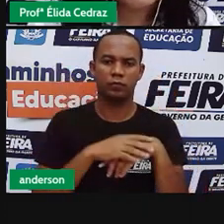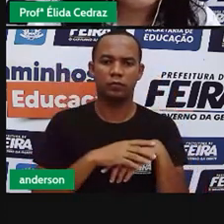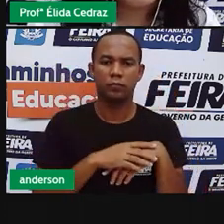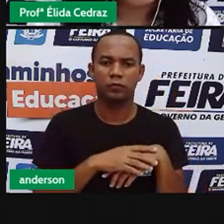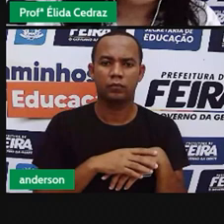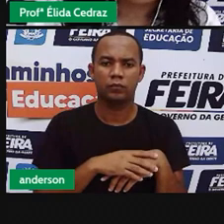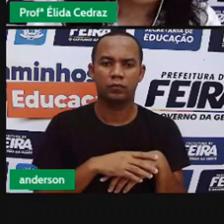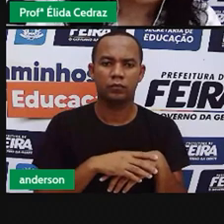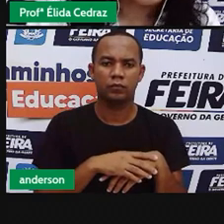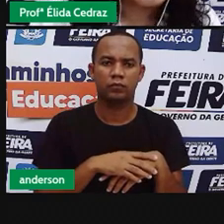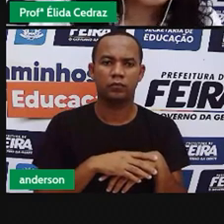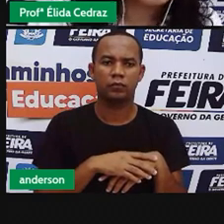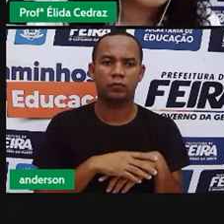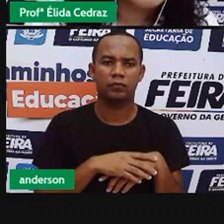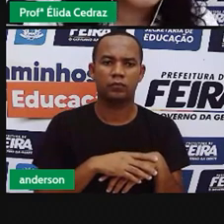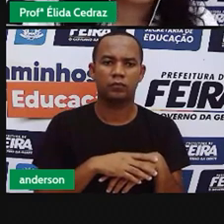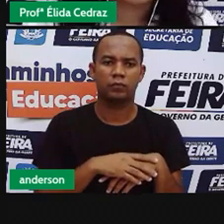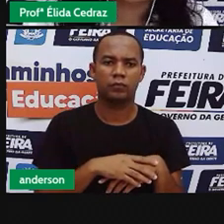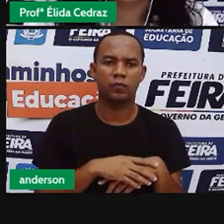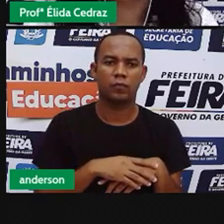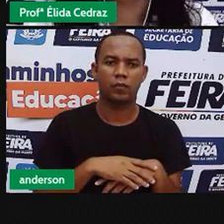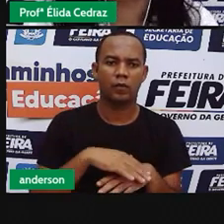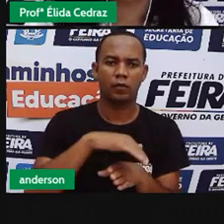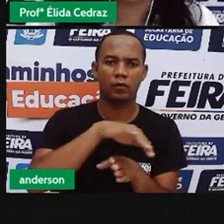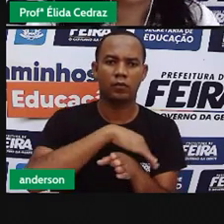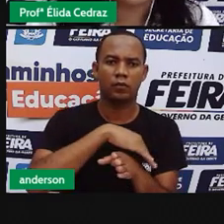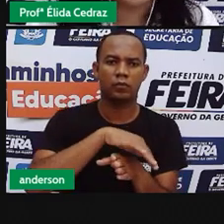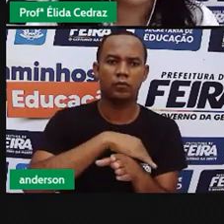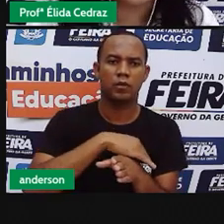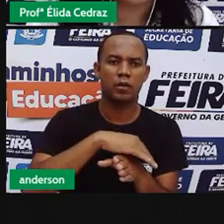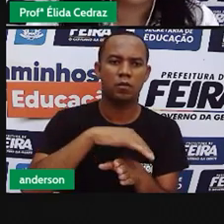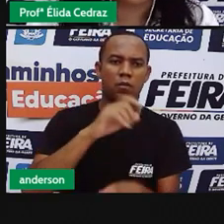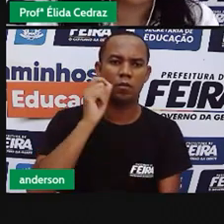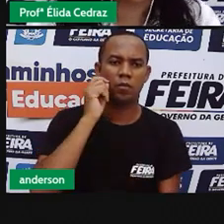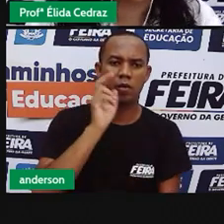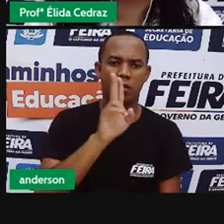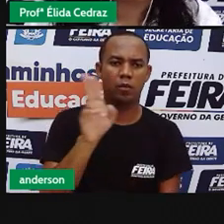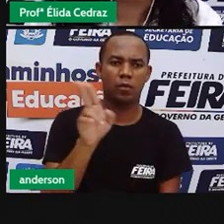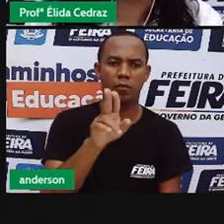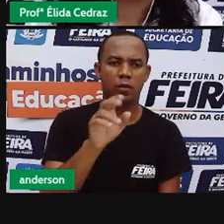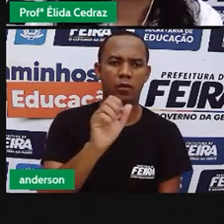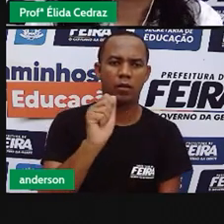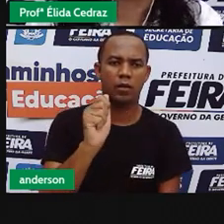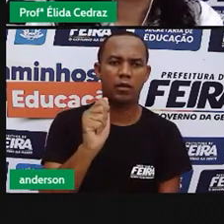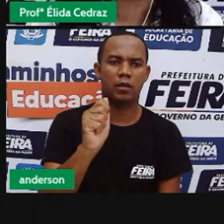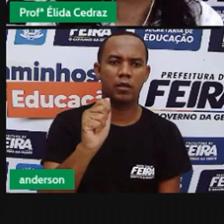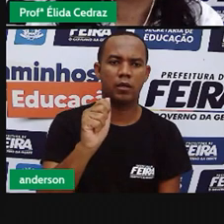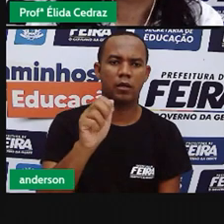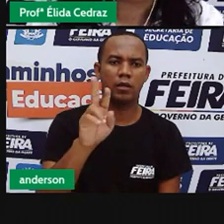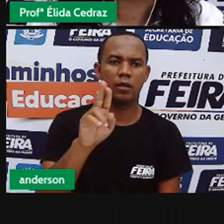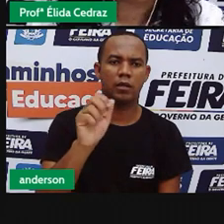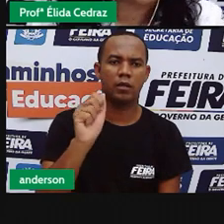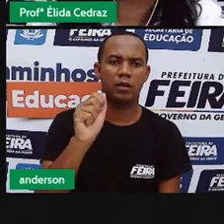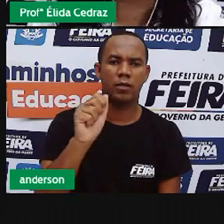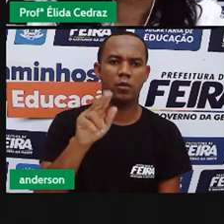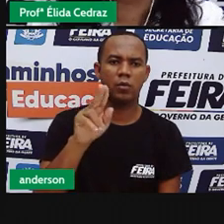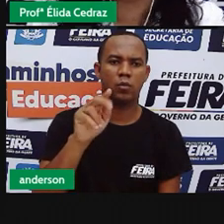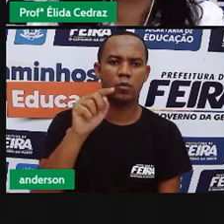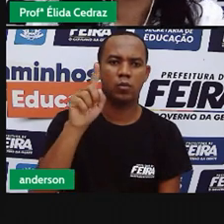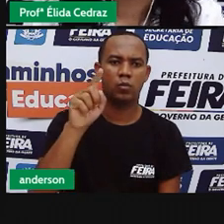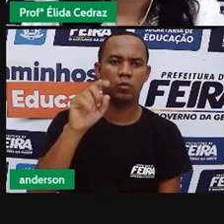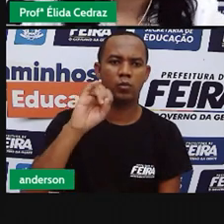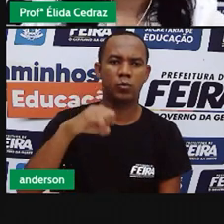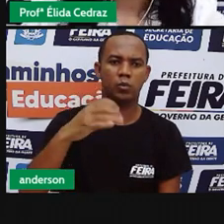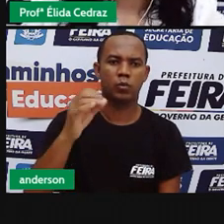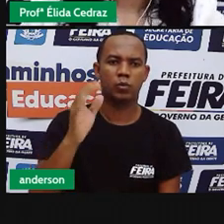Bahia. Esse é o casarão onde originou a nossa cidade. A rua Araújo